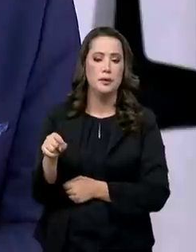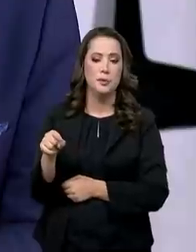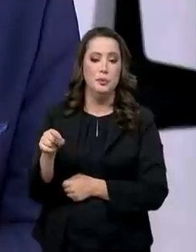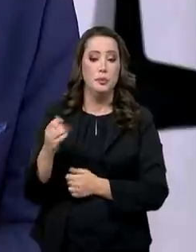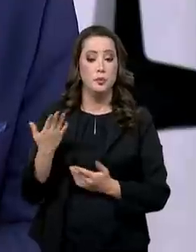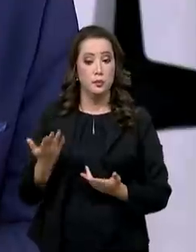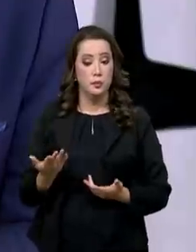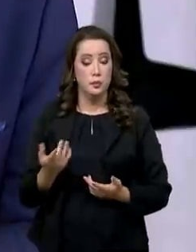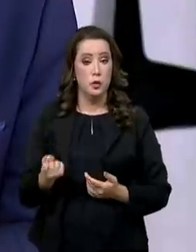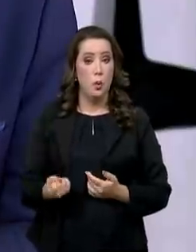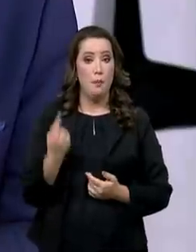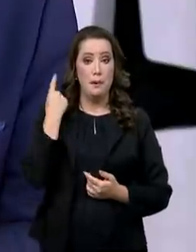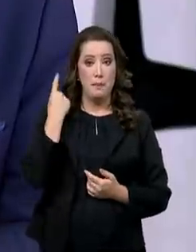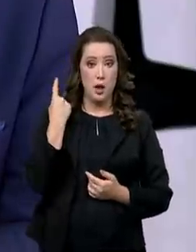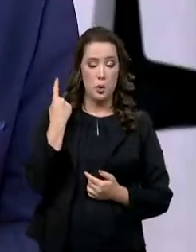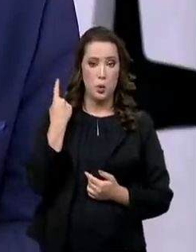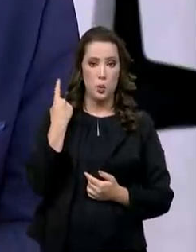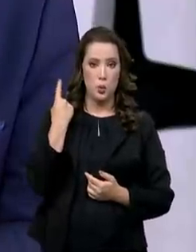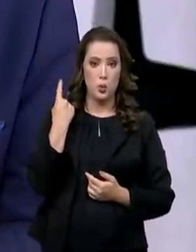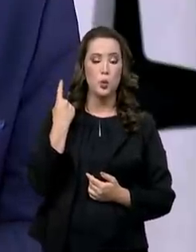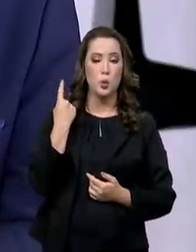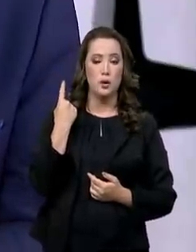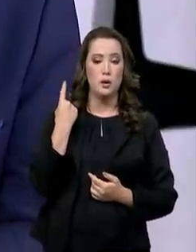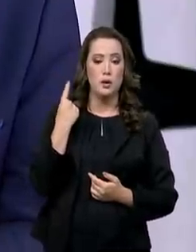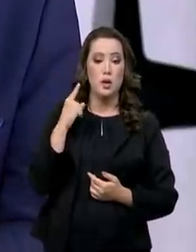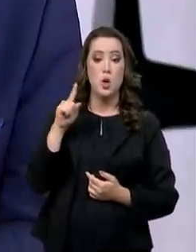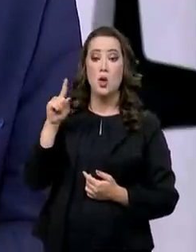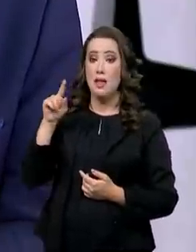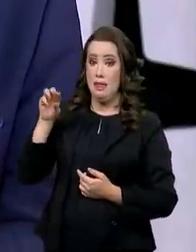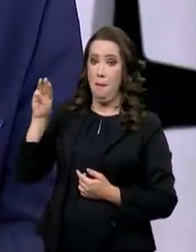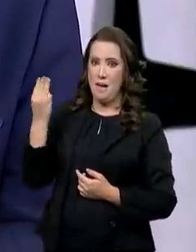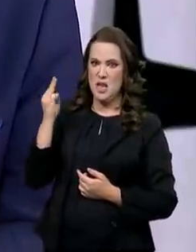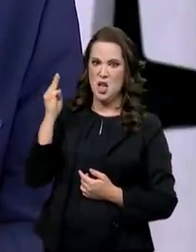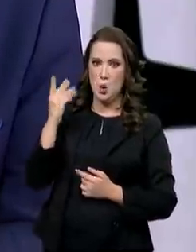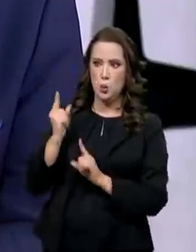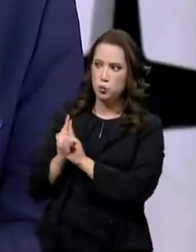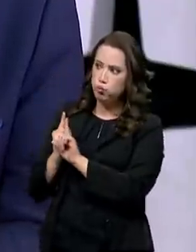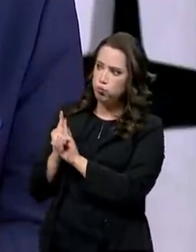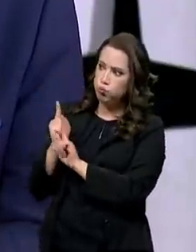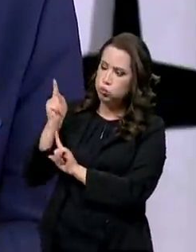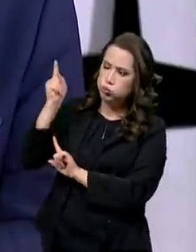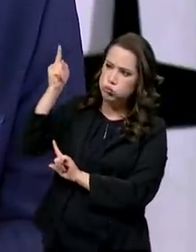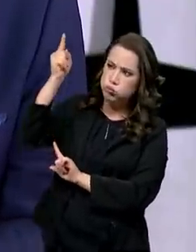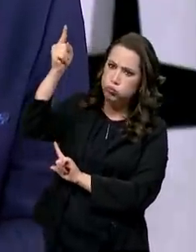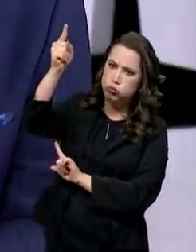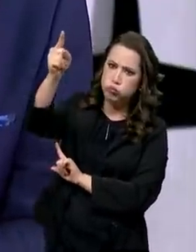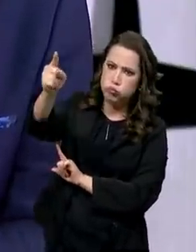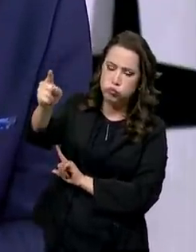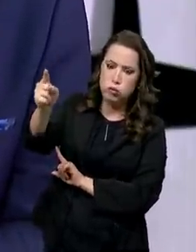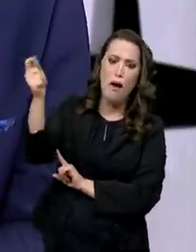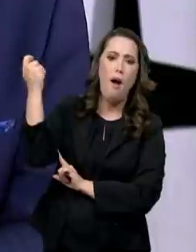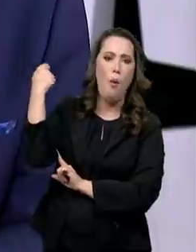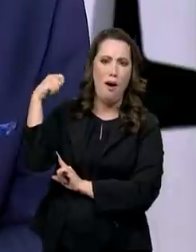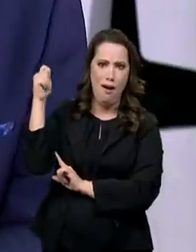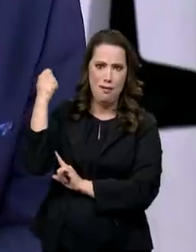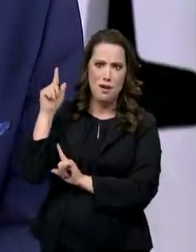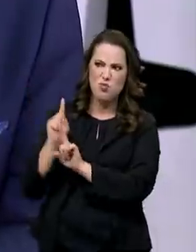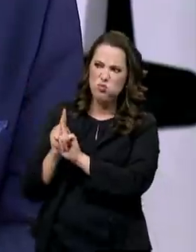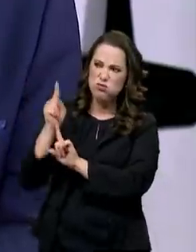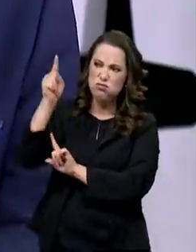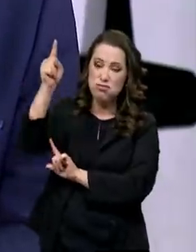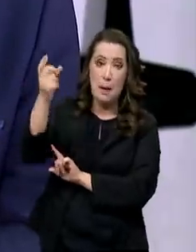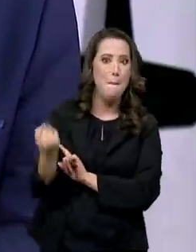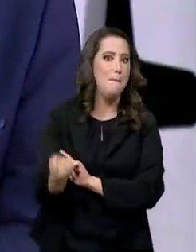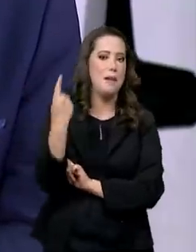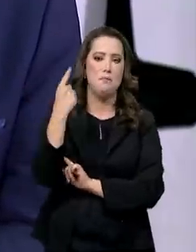O primeiro lançamento internacional do Centro Espacial de Alcântara, comercialmente falando. Nós temos